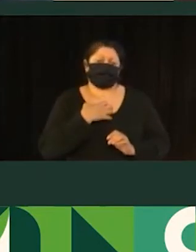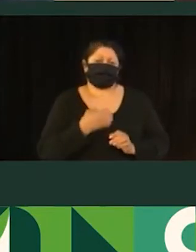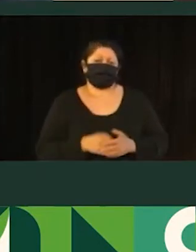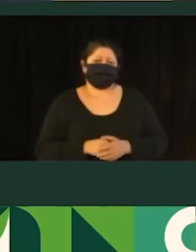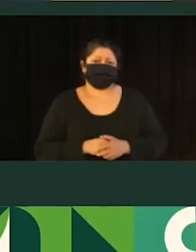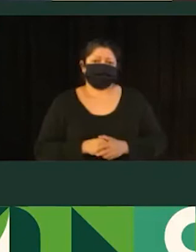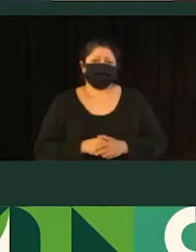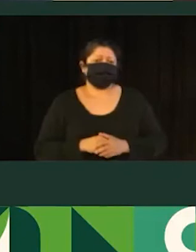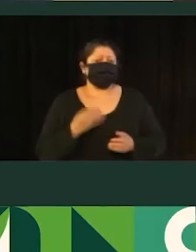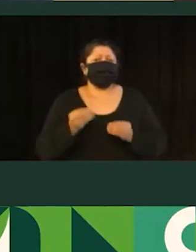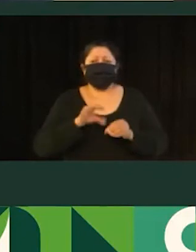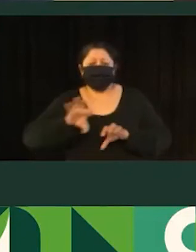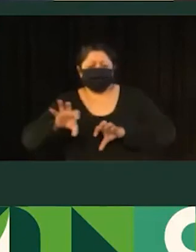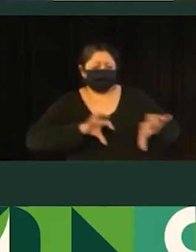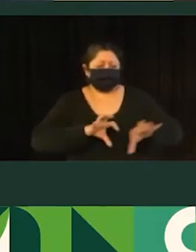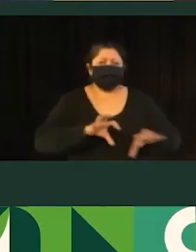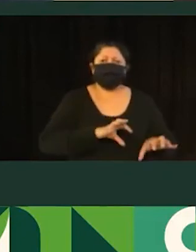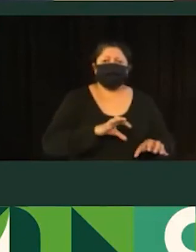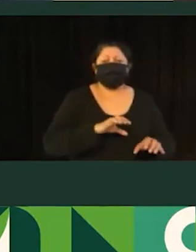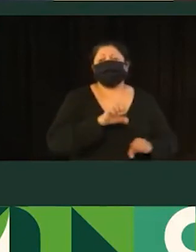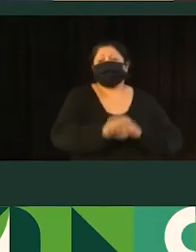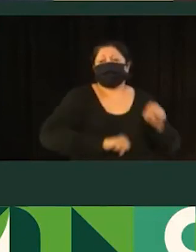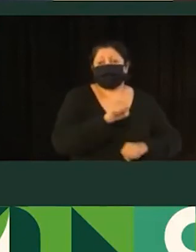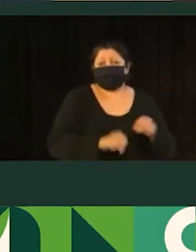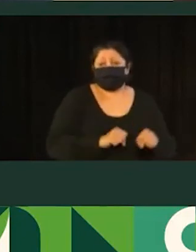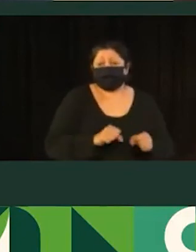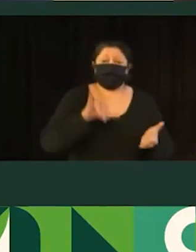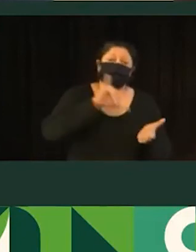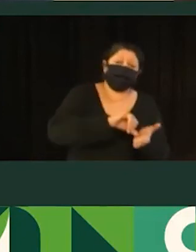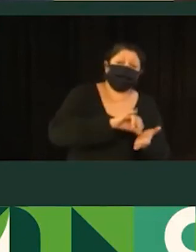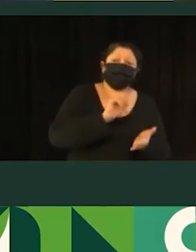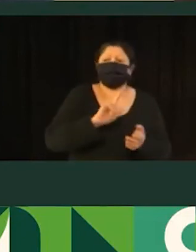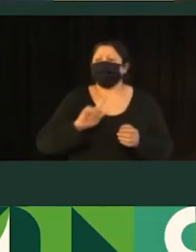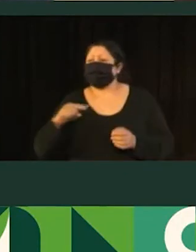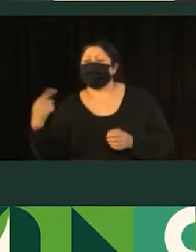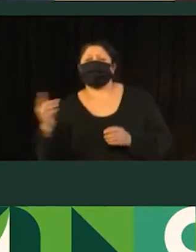nível de segregação, a gente tem ciclovias, podendo ser no canteiro central ou no bordo,